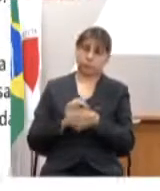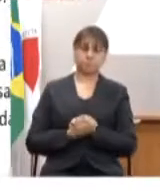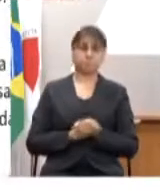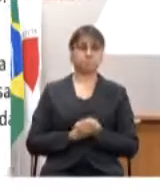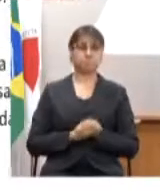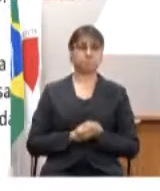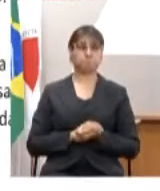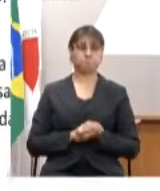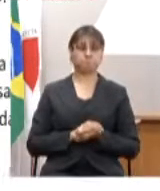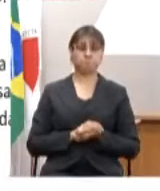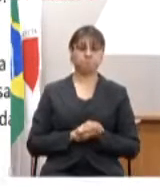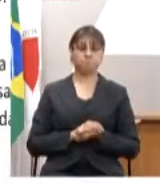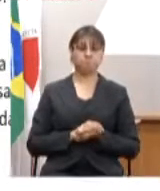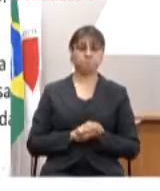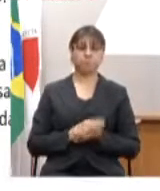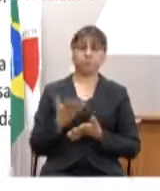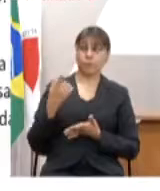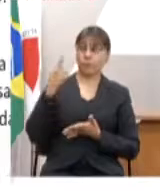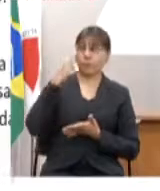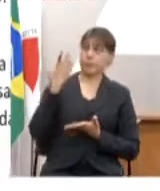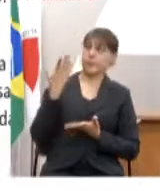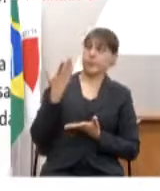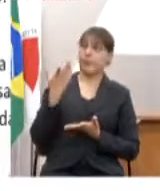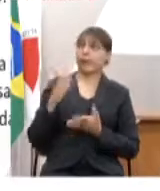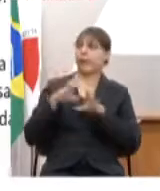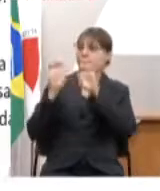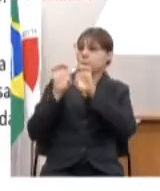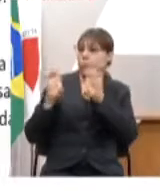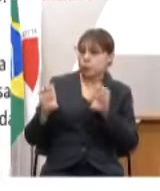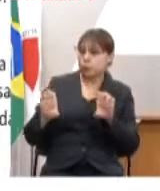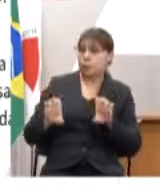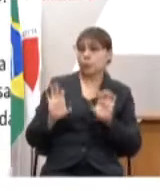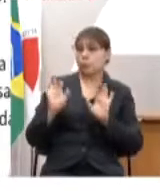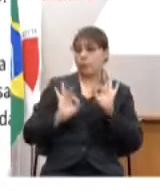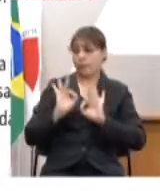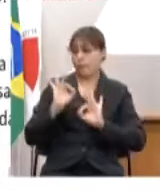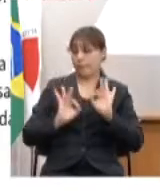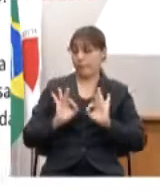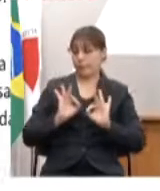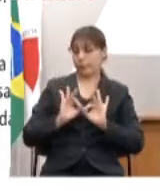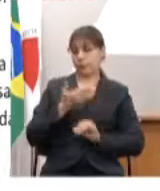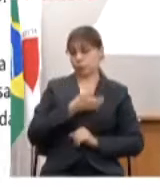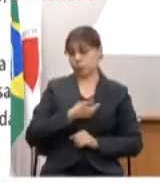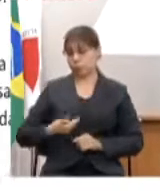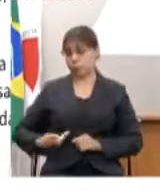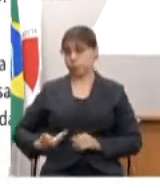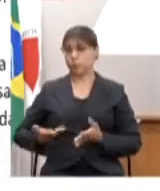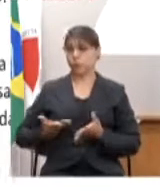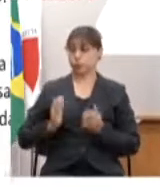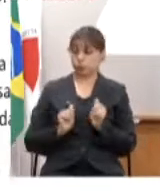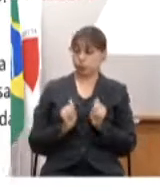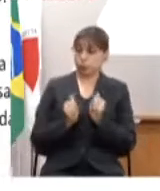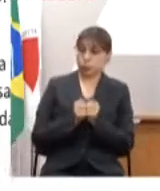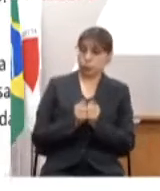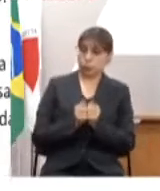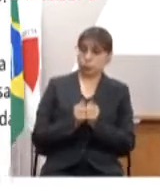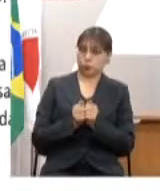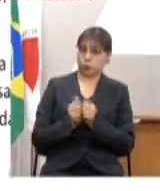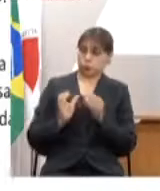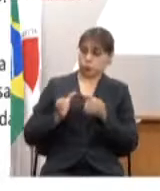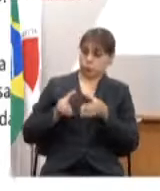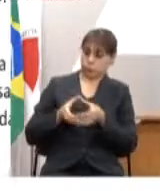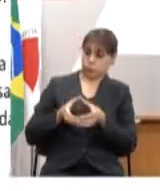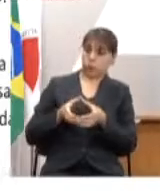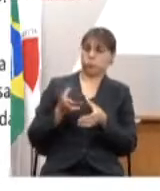é de uma forma geral nós temos a estruturação de um plano de governança vinculado ao comitê covid